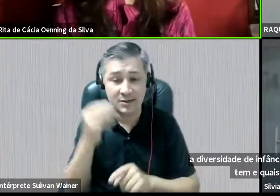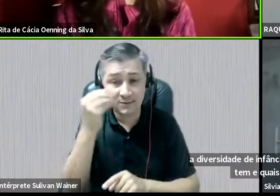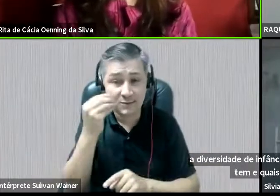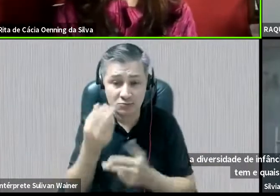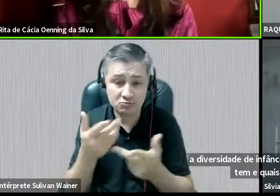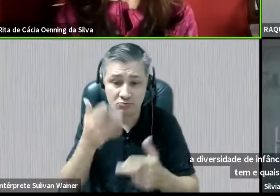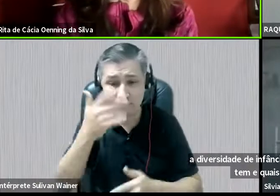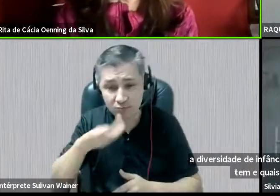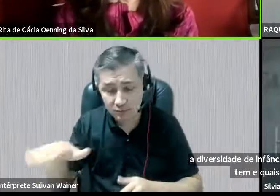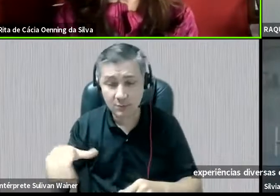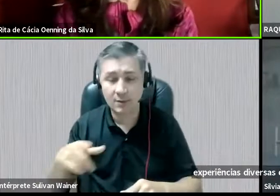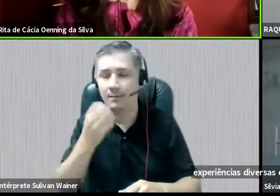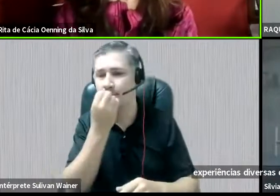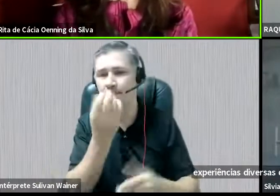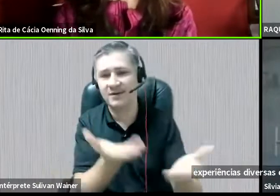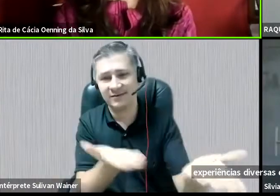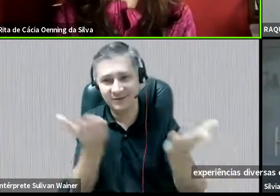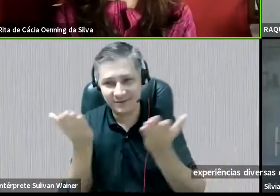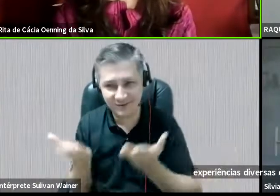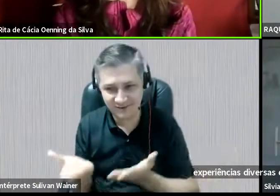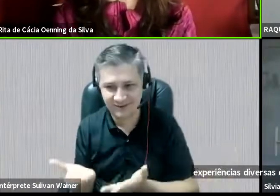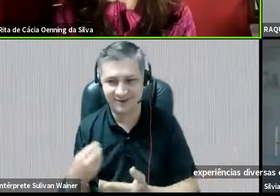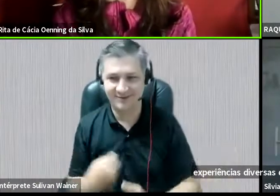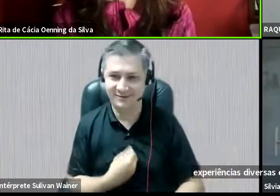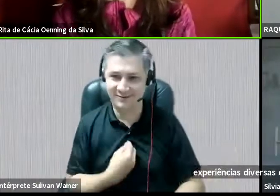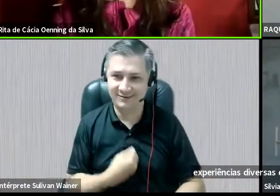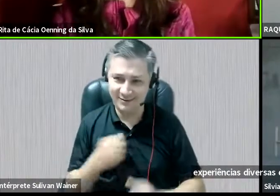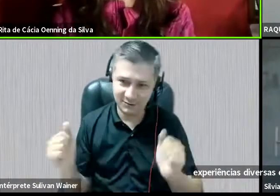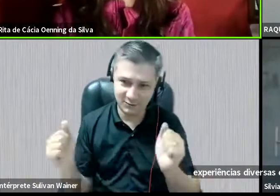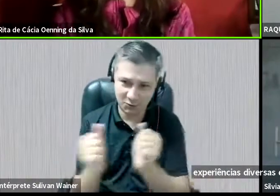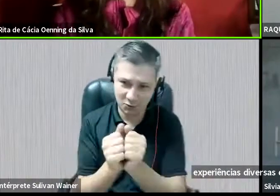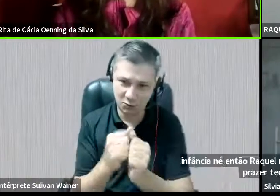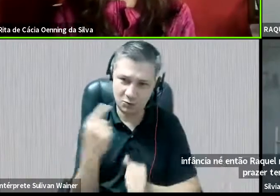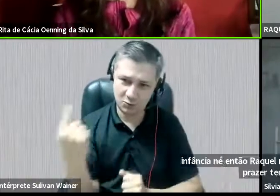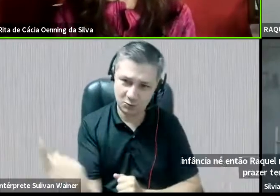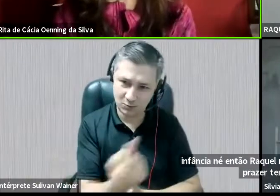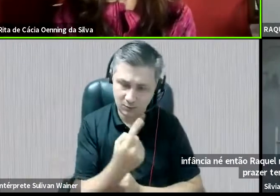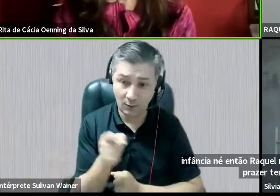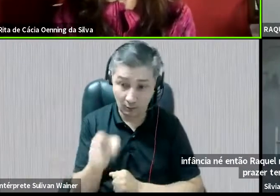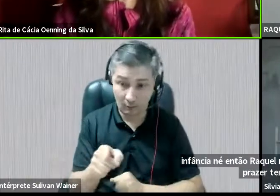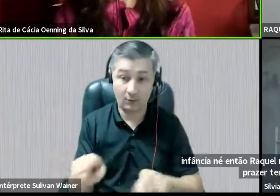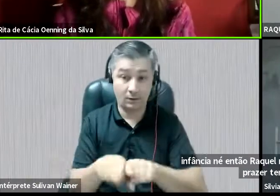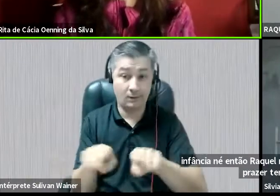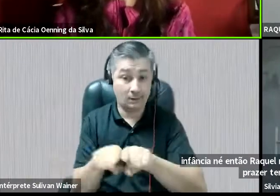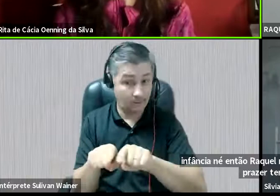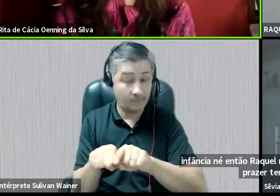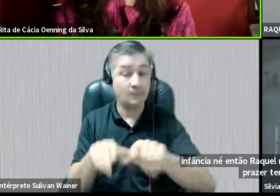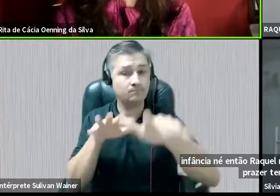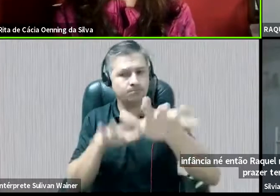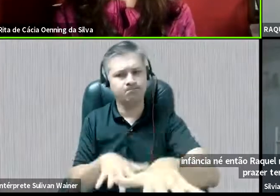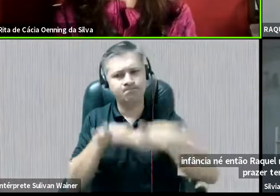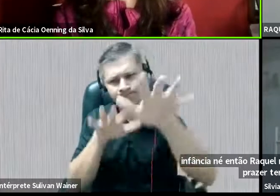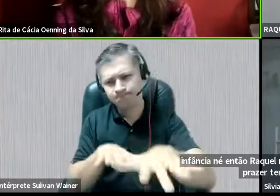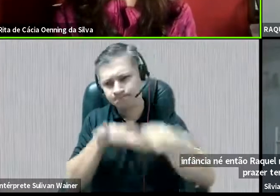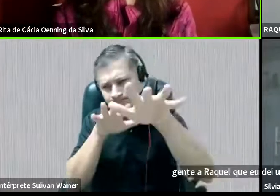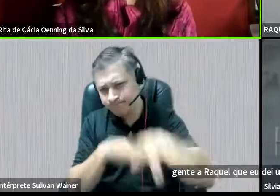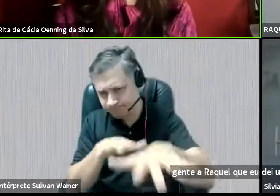Então, Raquel, muito bem-vinda. É prazer ter você com a gente. A Raquel também é uma militante muito importante